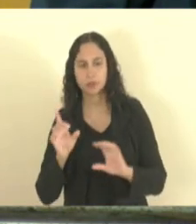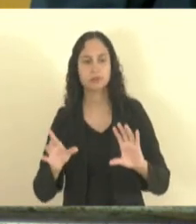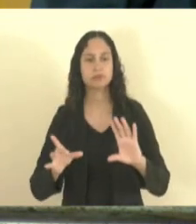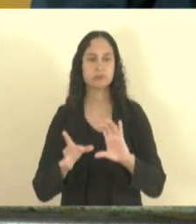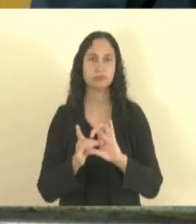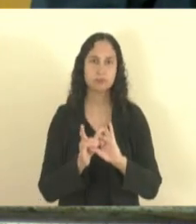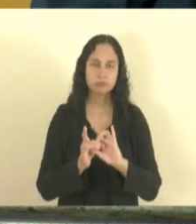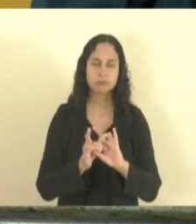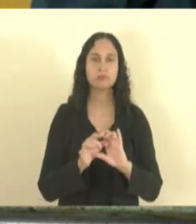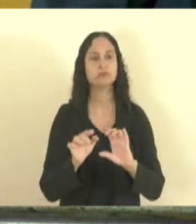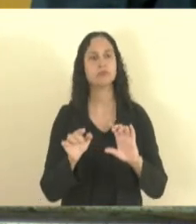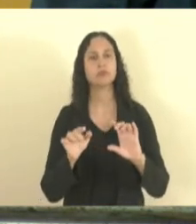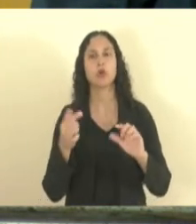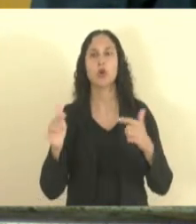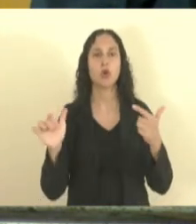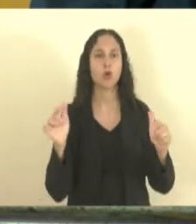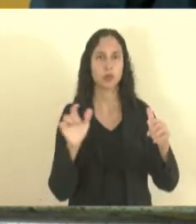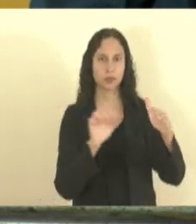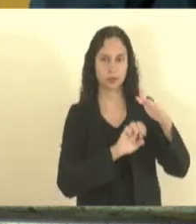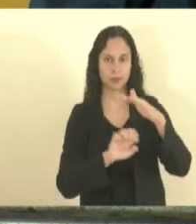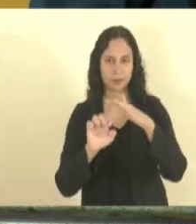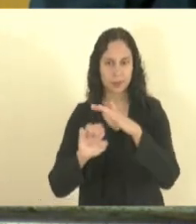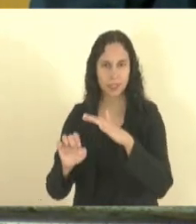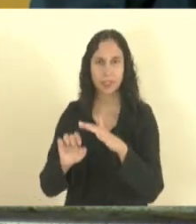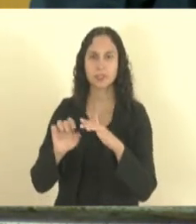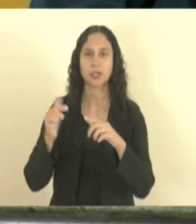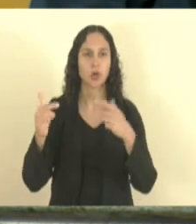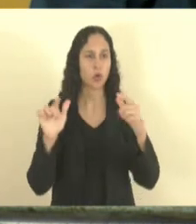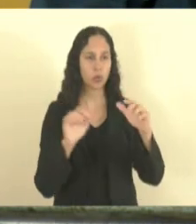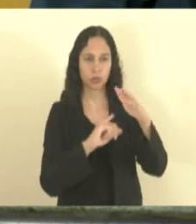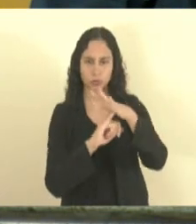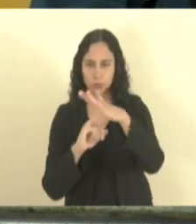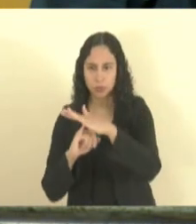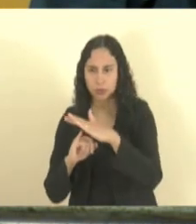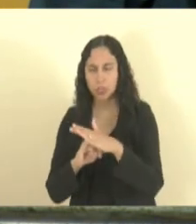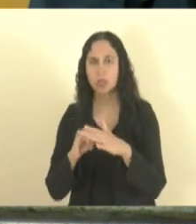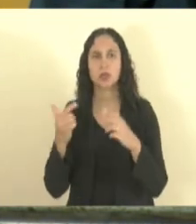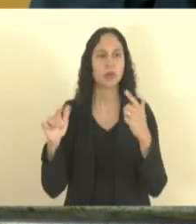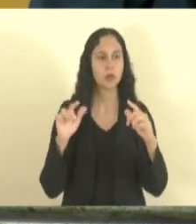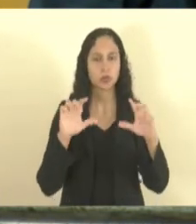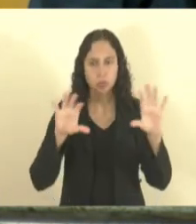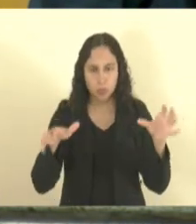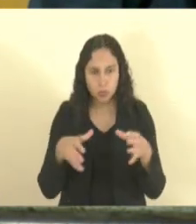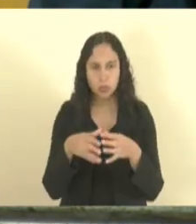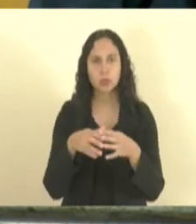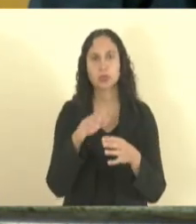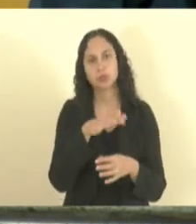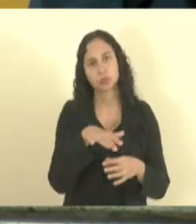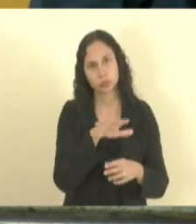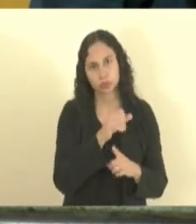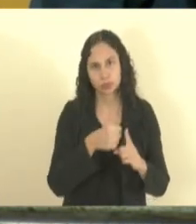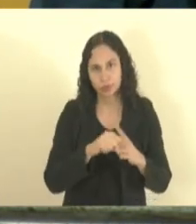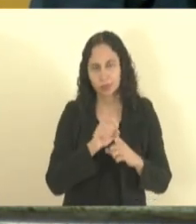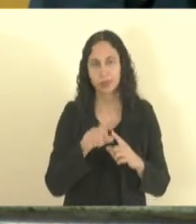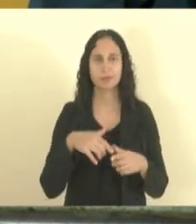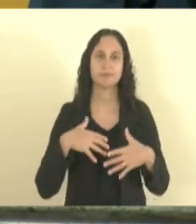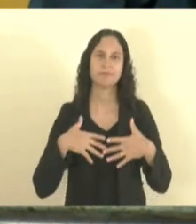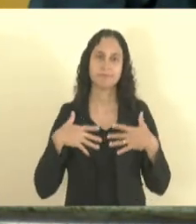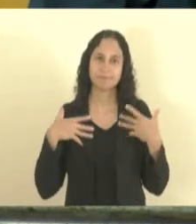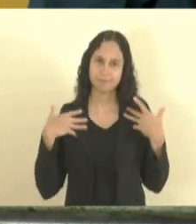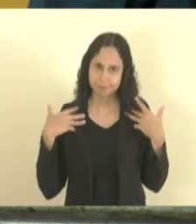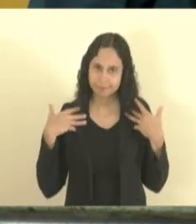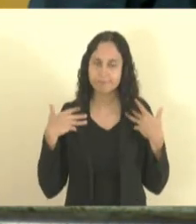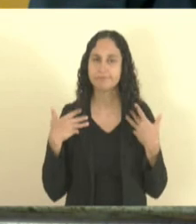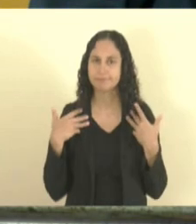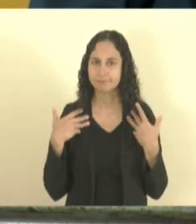diversos órgãos da sociedade civil as instituições da sociedade civil então para nós é uma satisfação muito grande